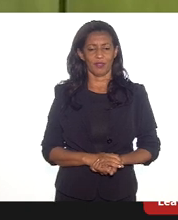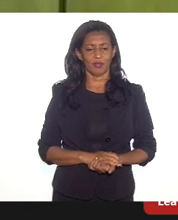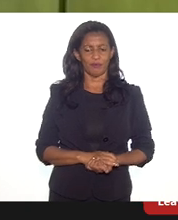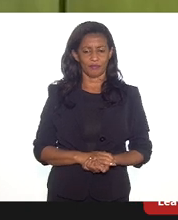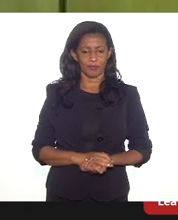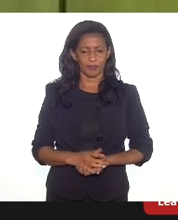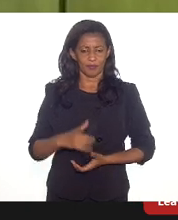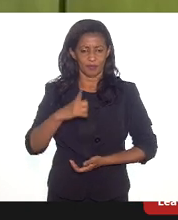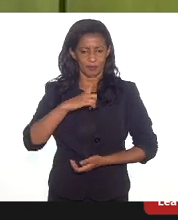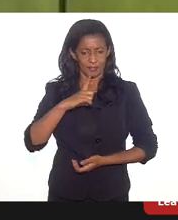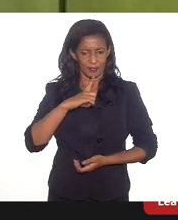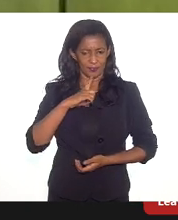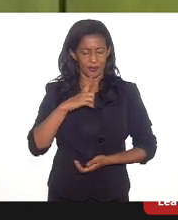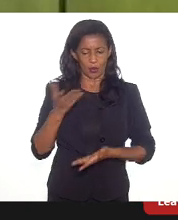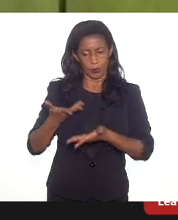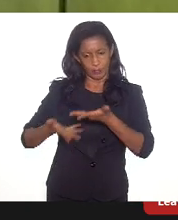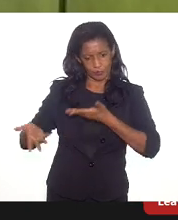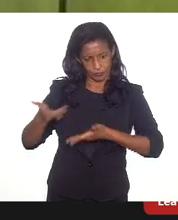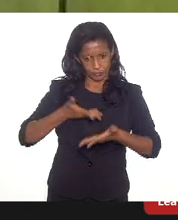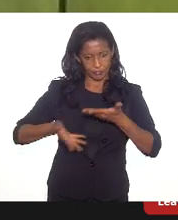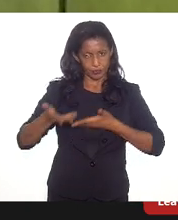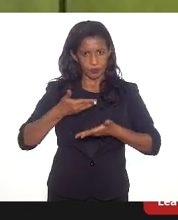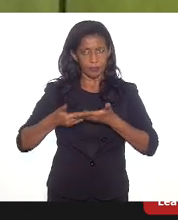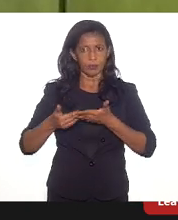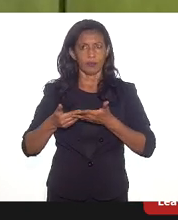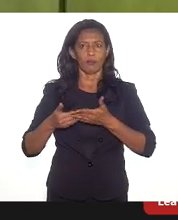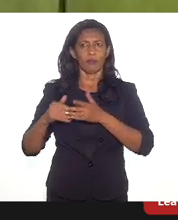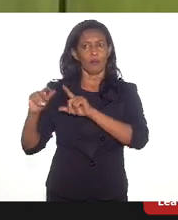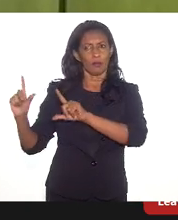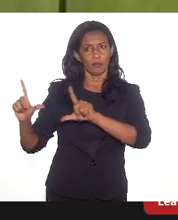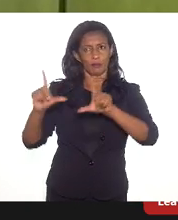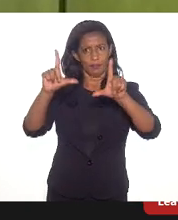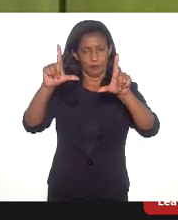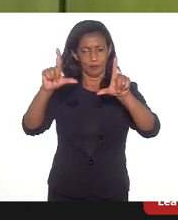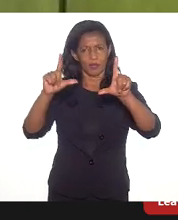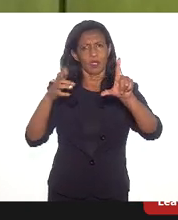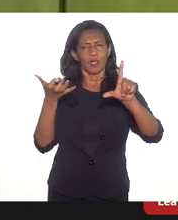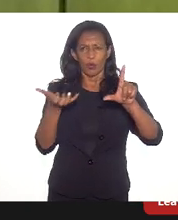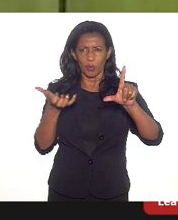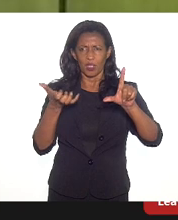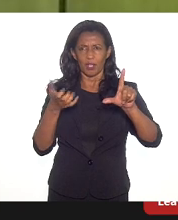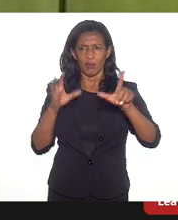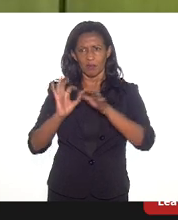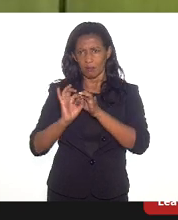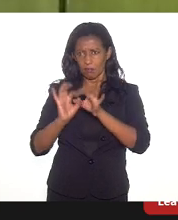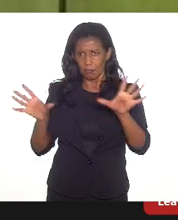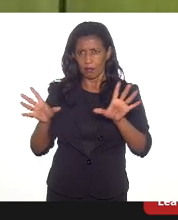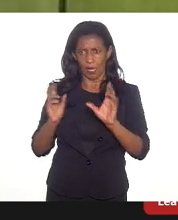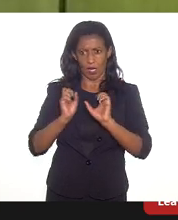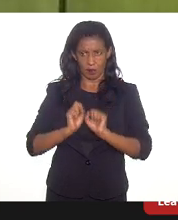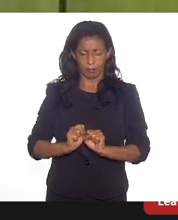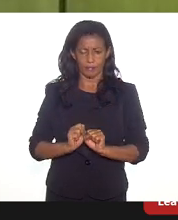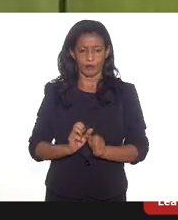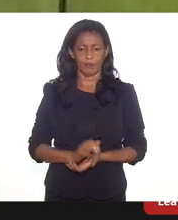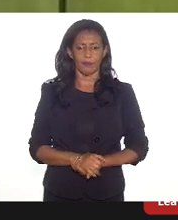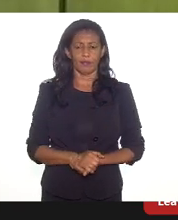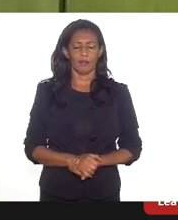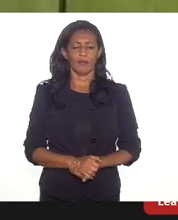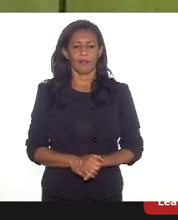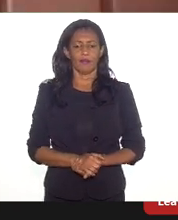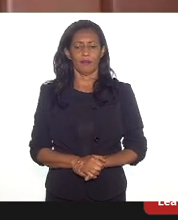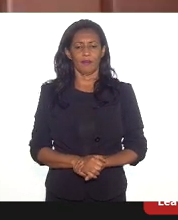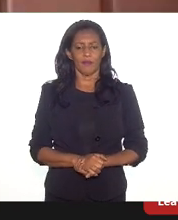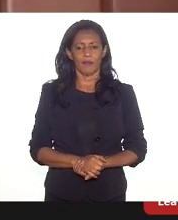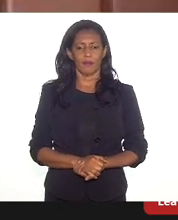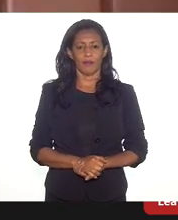Eu tenho um compartilhamento de uma apresentação que eu gostaria que vocês autorizassem o possível, por favor. Se o